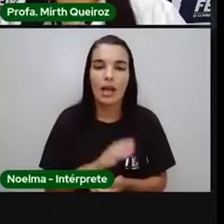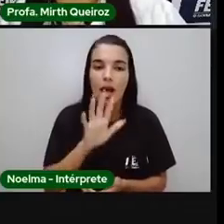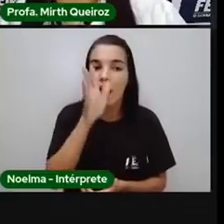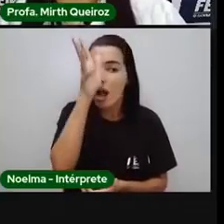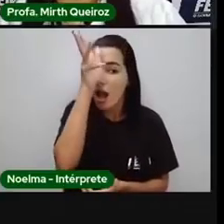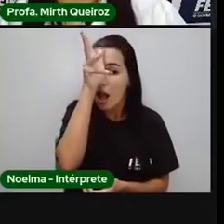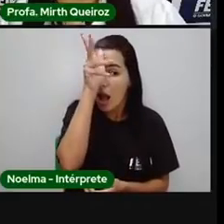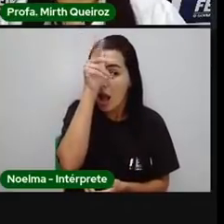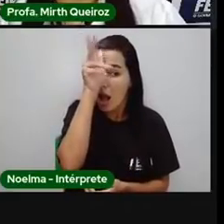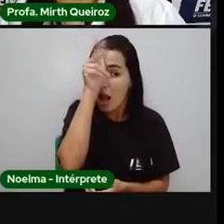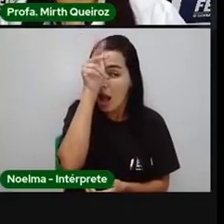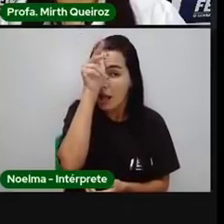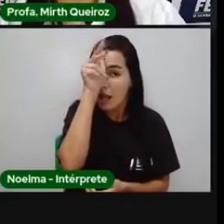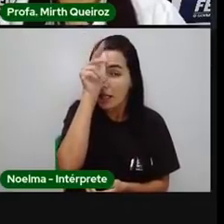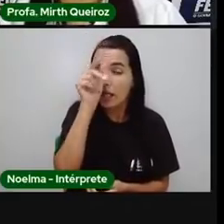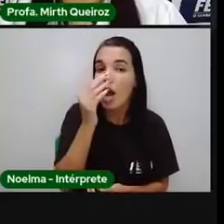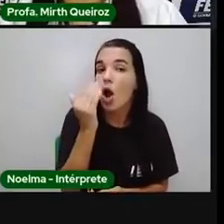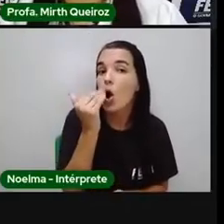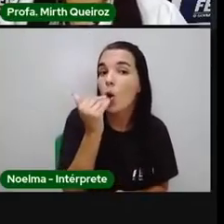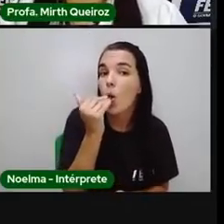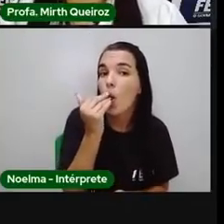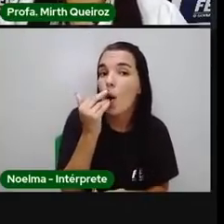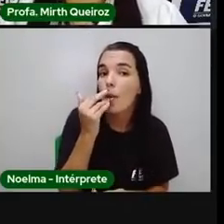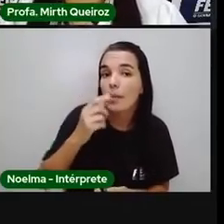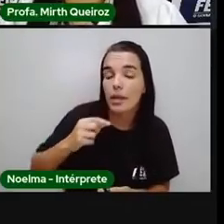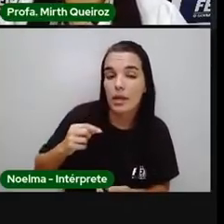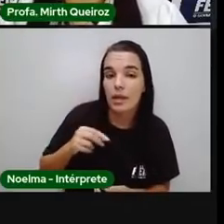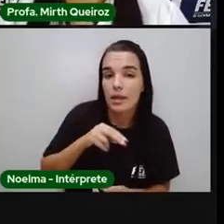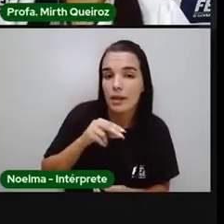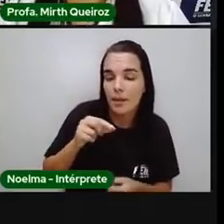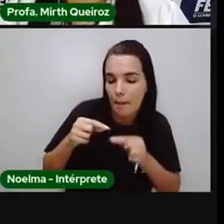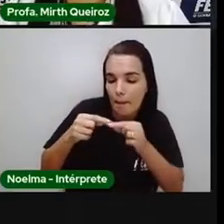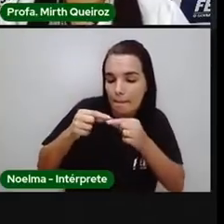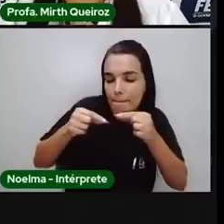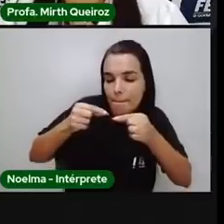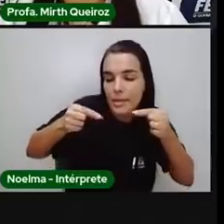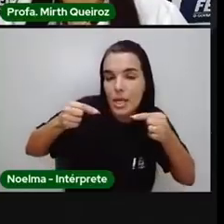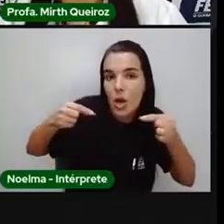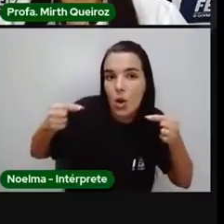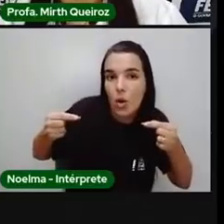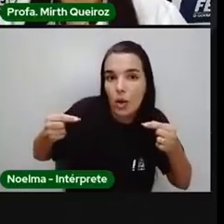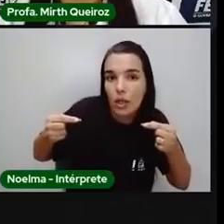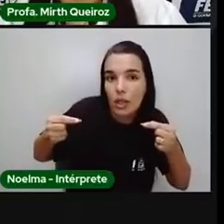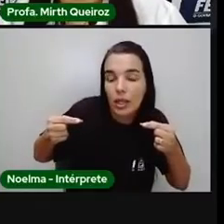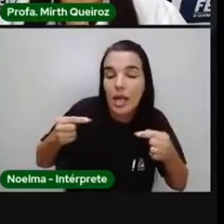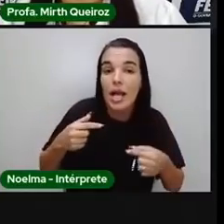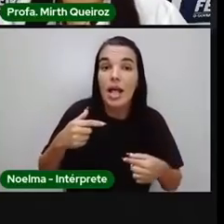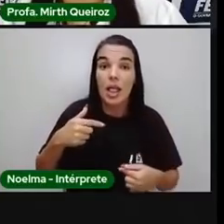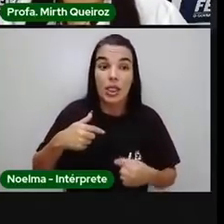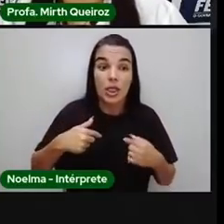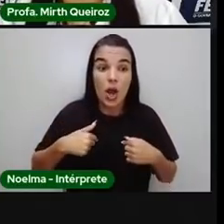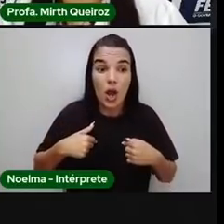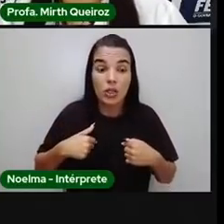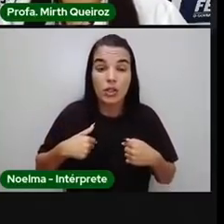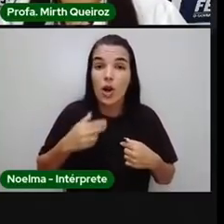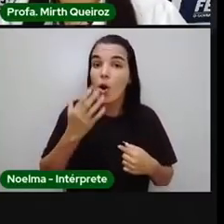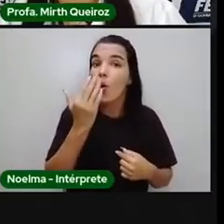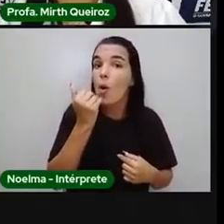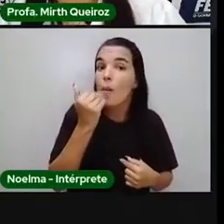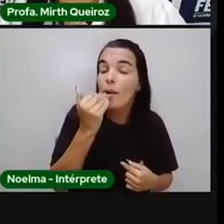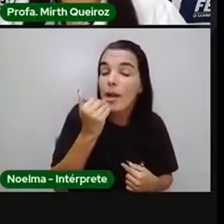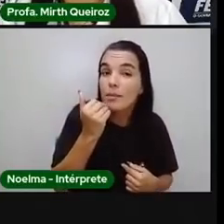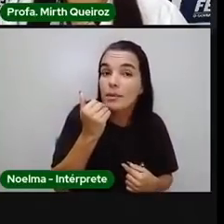galinha, ela come minhoca. A minhoca é o alimento da galinha. Nós comemos a galinha. Então, a gente vai ter ali